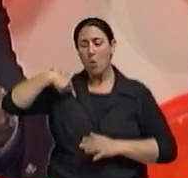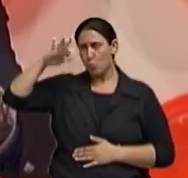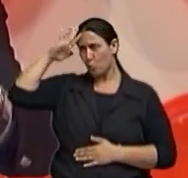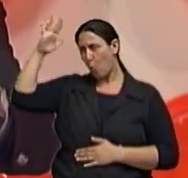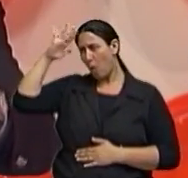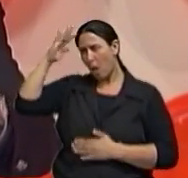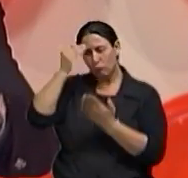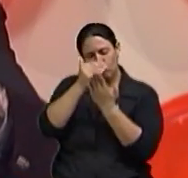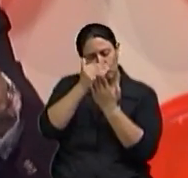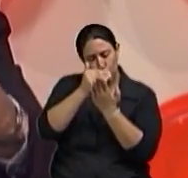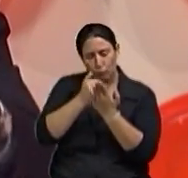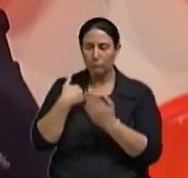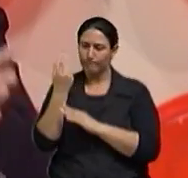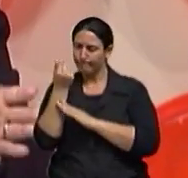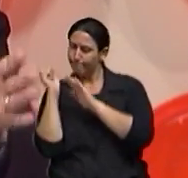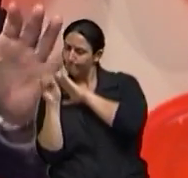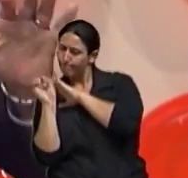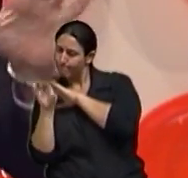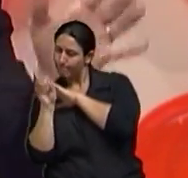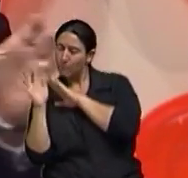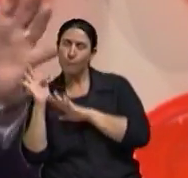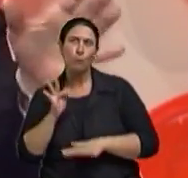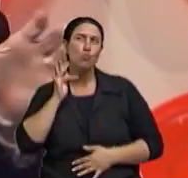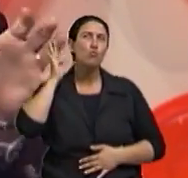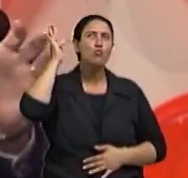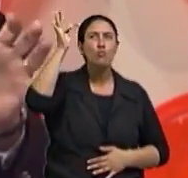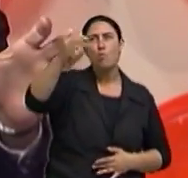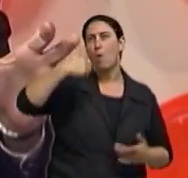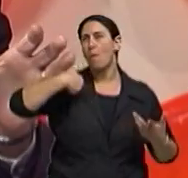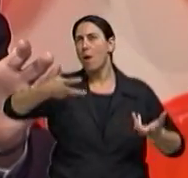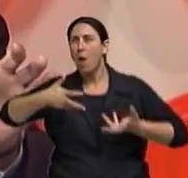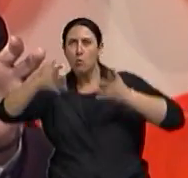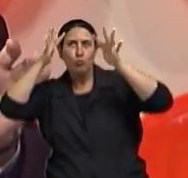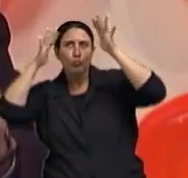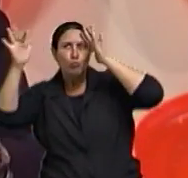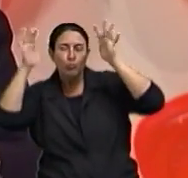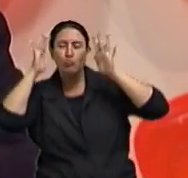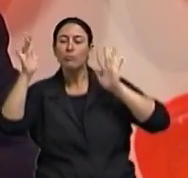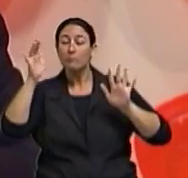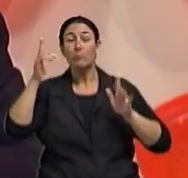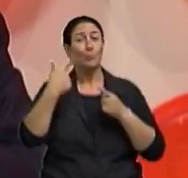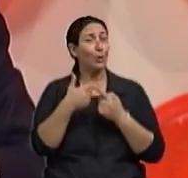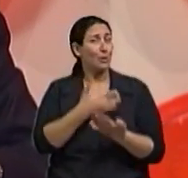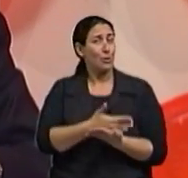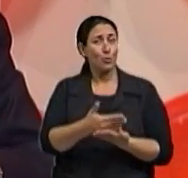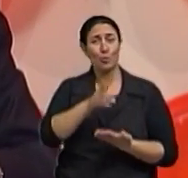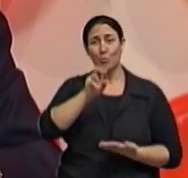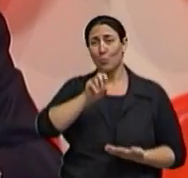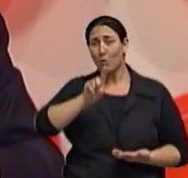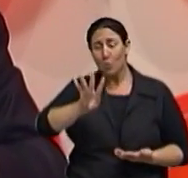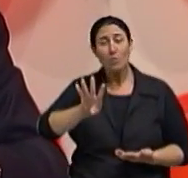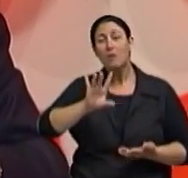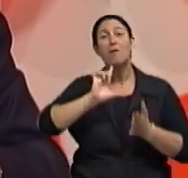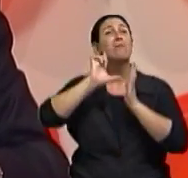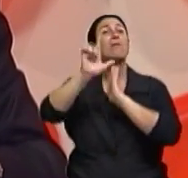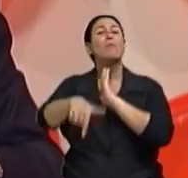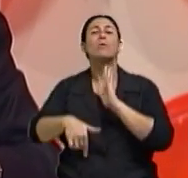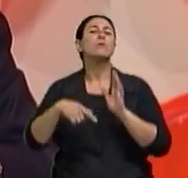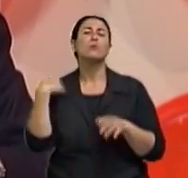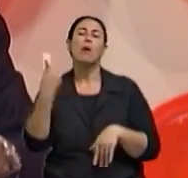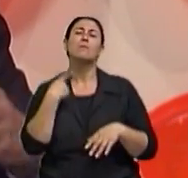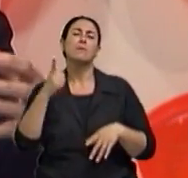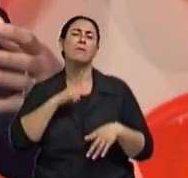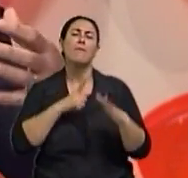poupança para atingir esses sonhos. Hoje nós estamos no início de 2014. No final de 2014, nós temos viagens